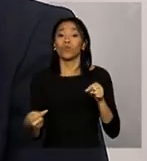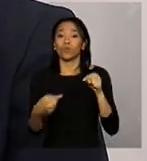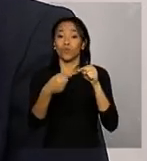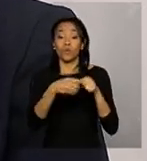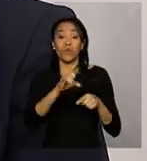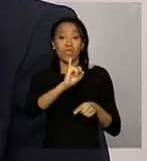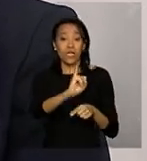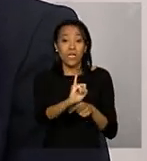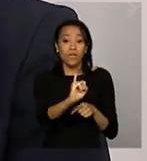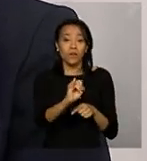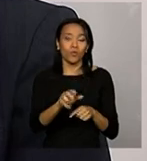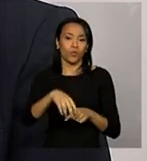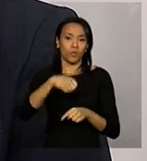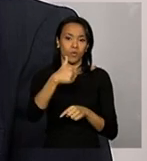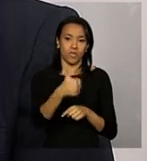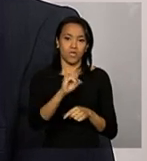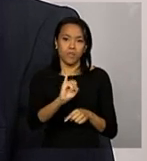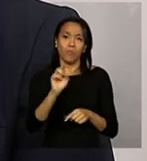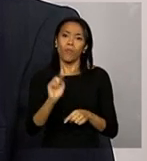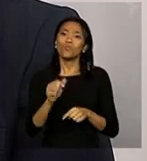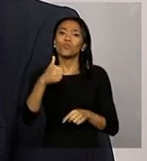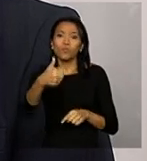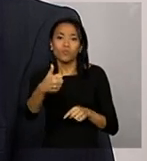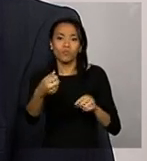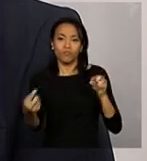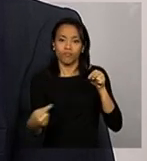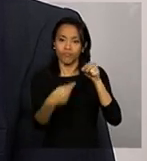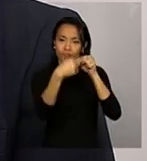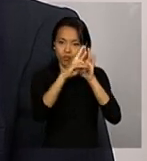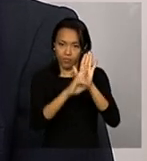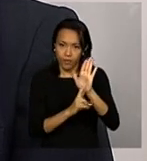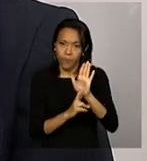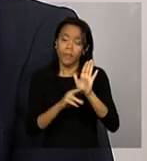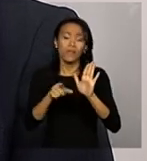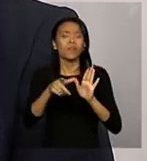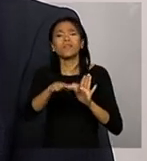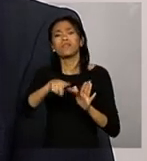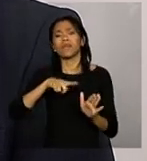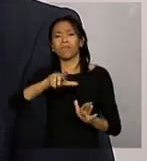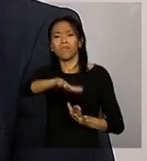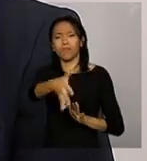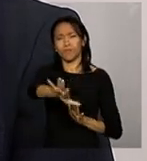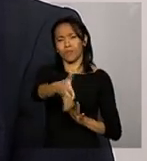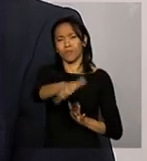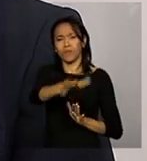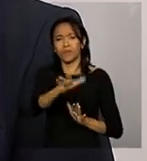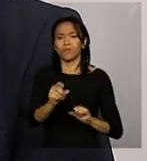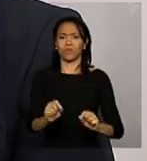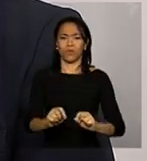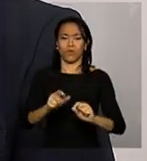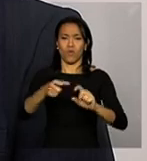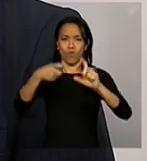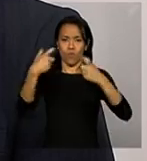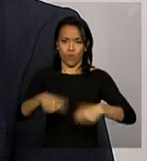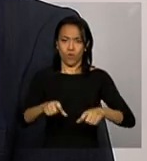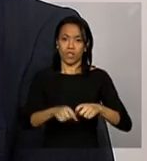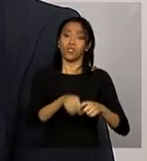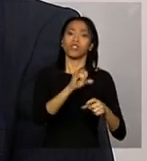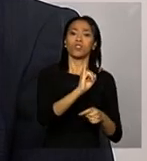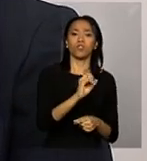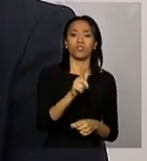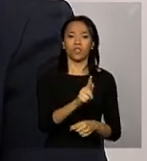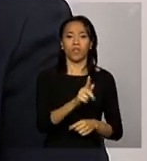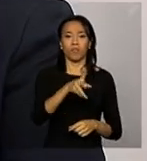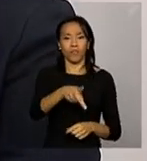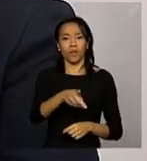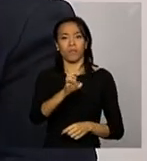demonstrativo do GD SUAS. Ele possui mais ou menos os mesmos campos do GDPBF com a única